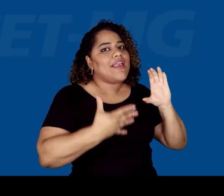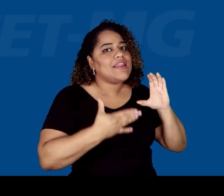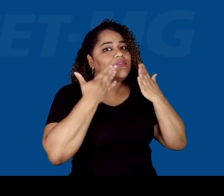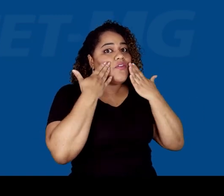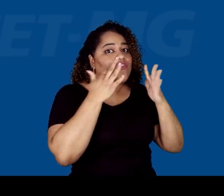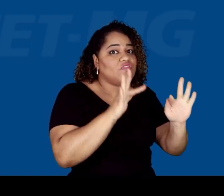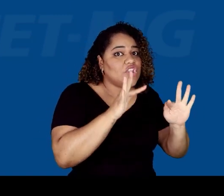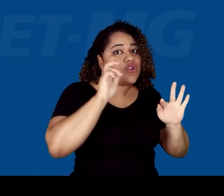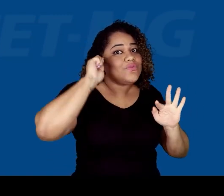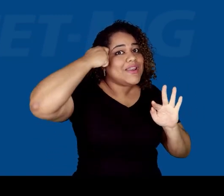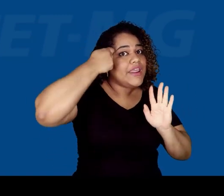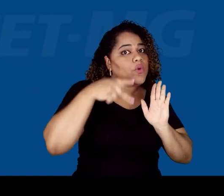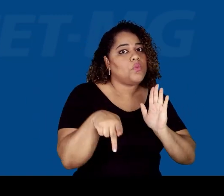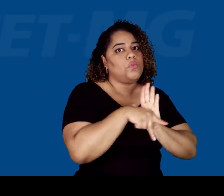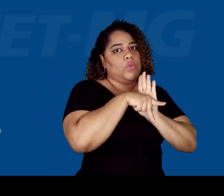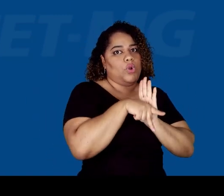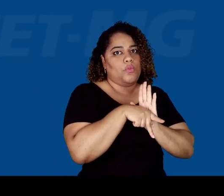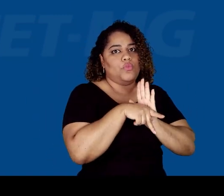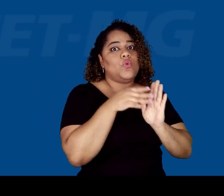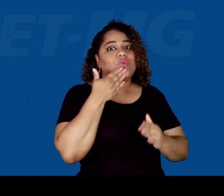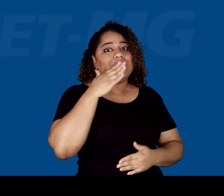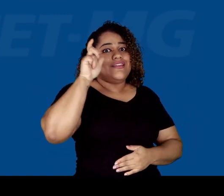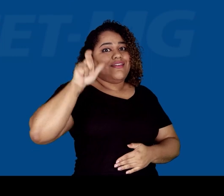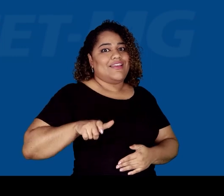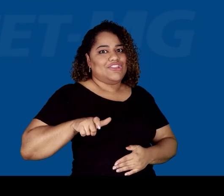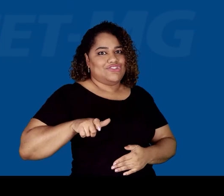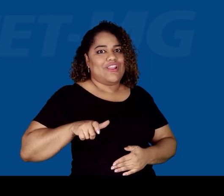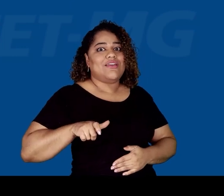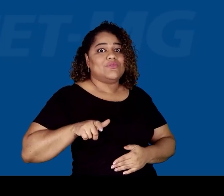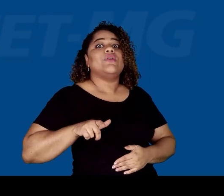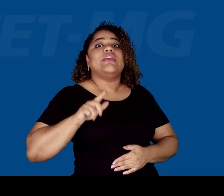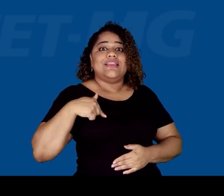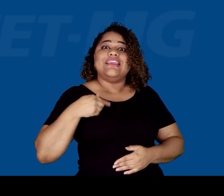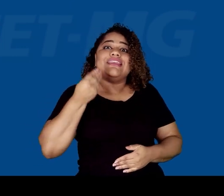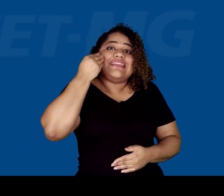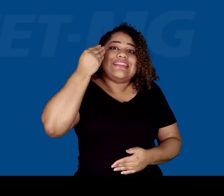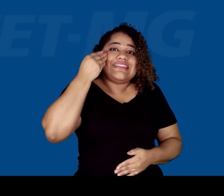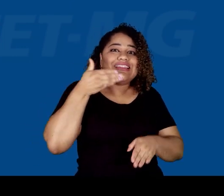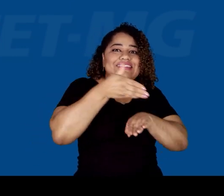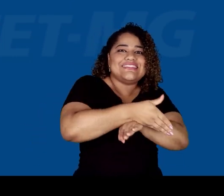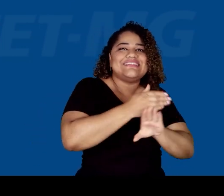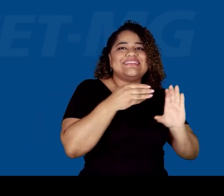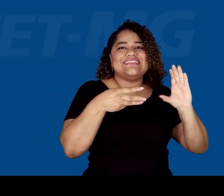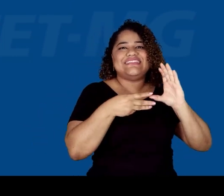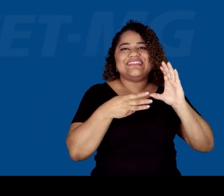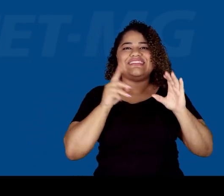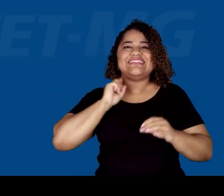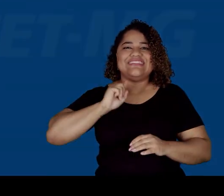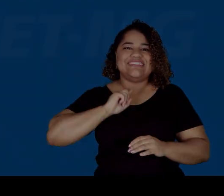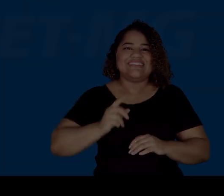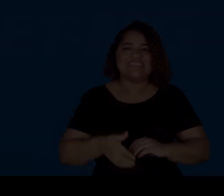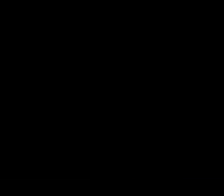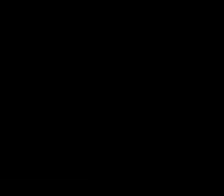fenotípicos negróides do candidato ou da candidata concorrente à vaga de processo seletivo do Cefete-MG. Cefete-MG